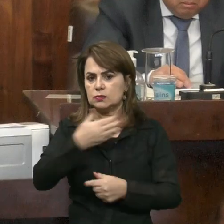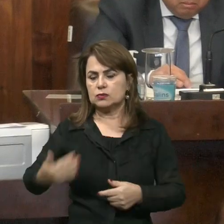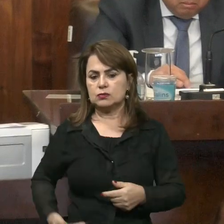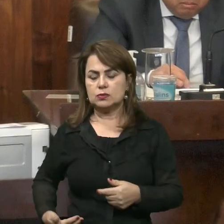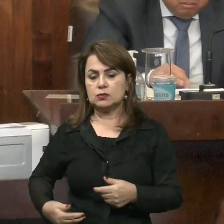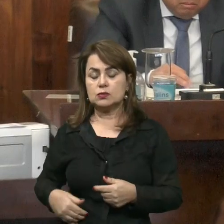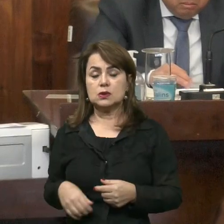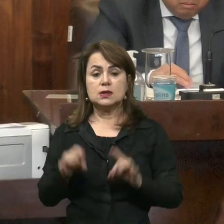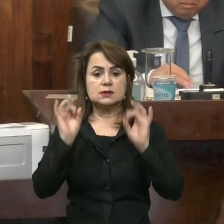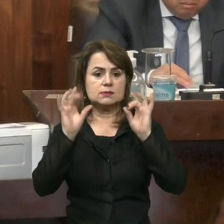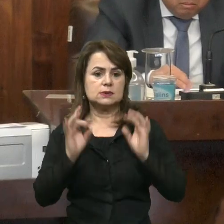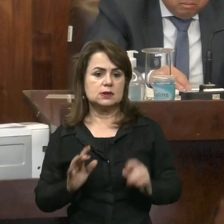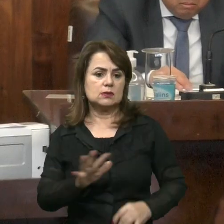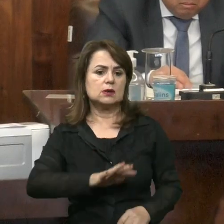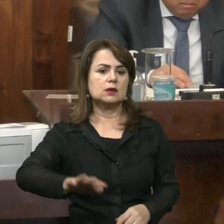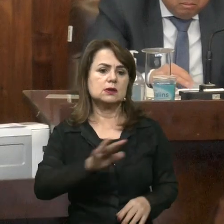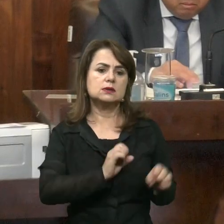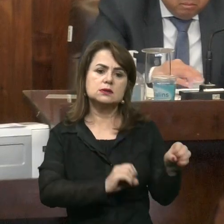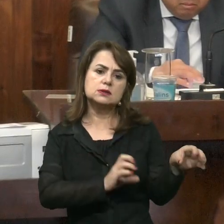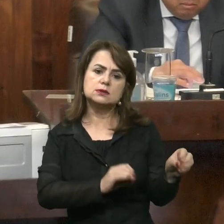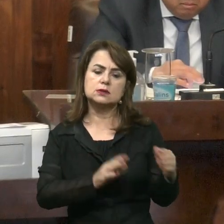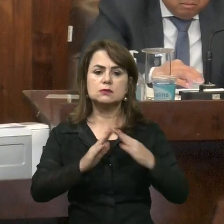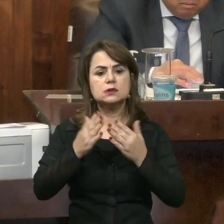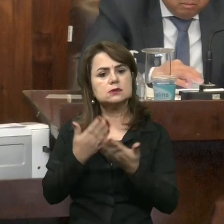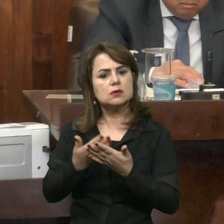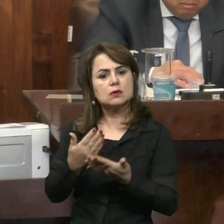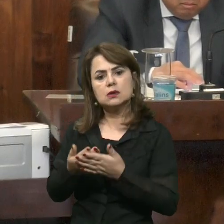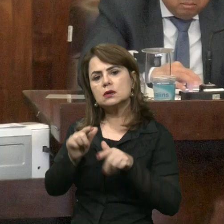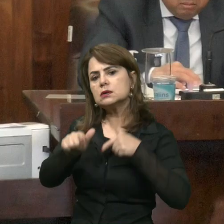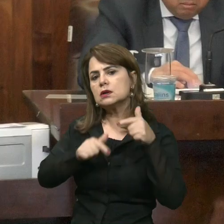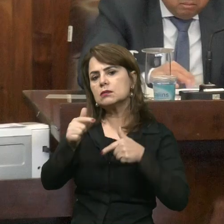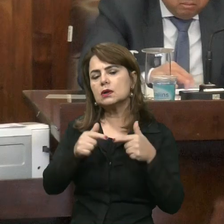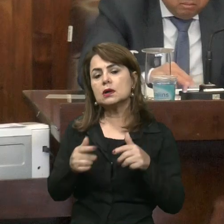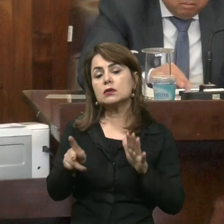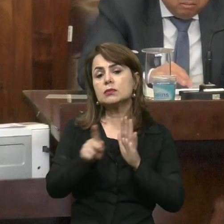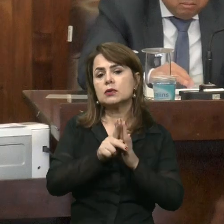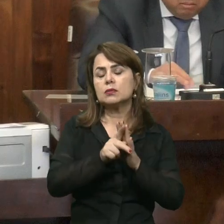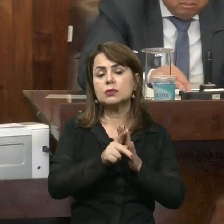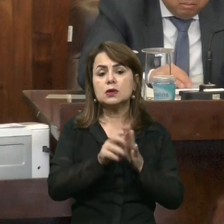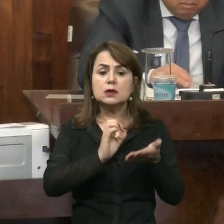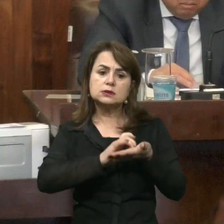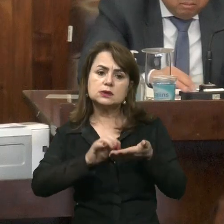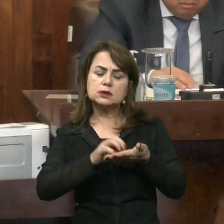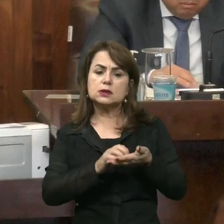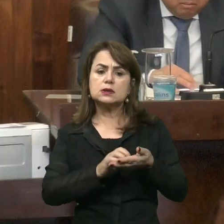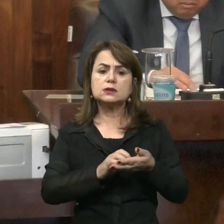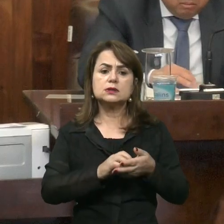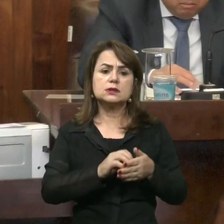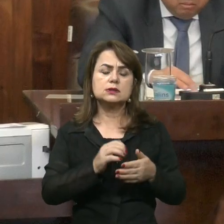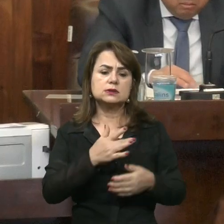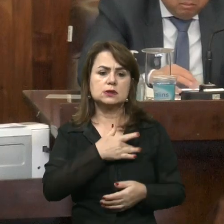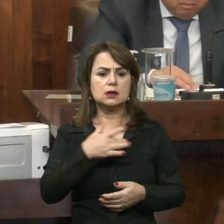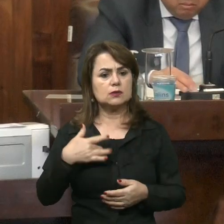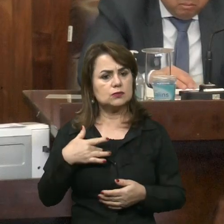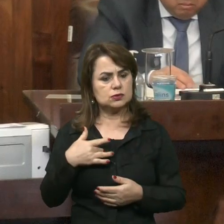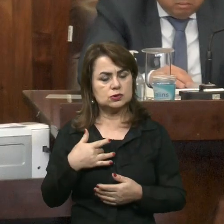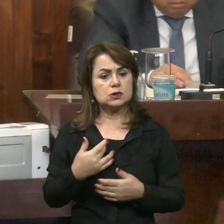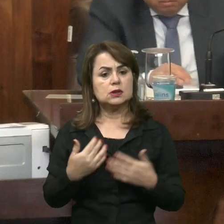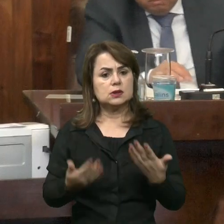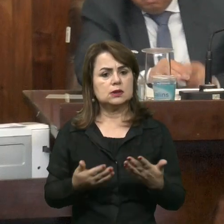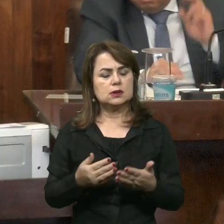Especialmente Na Área Da Educação E A Execução De Ações E Serviços Vinculados A Secretaria Municipal De Saúde Utilizando Recursos Vinculados Do Estado Da